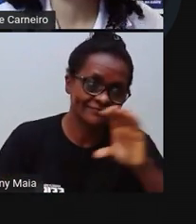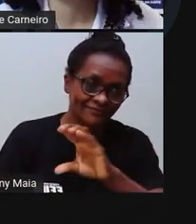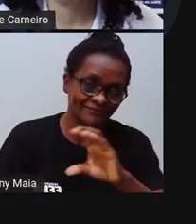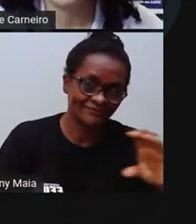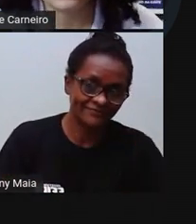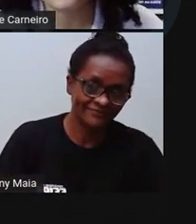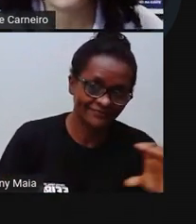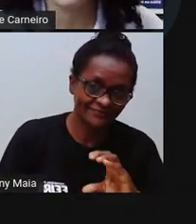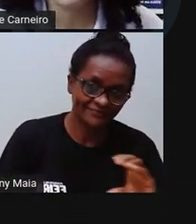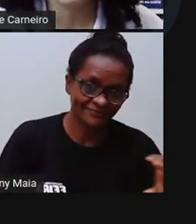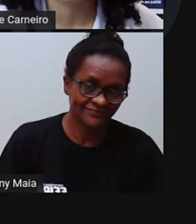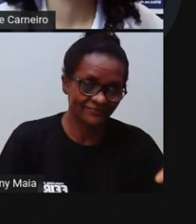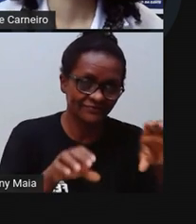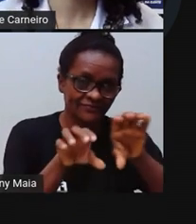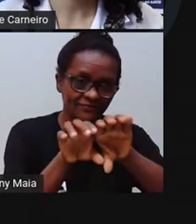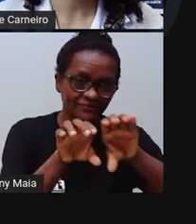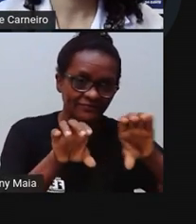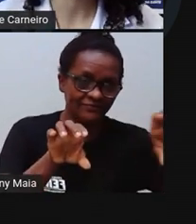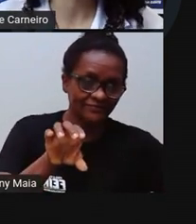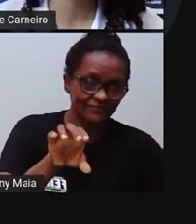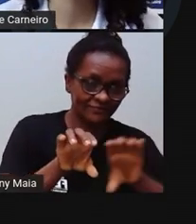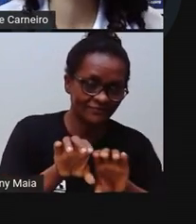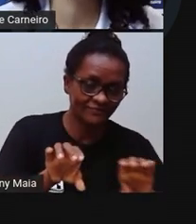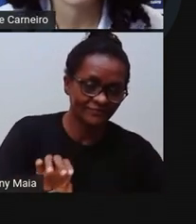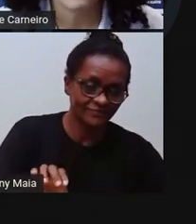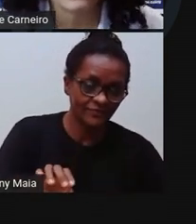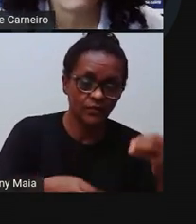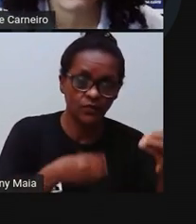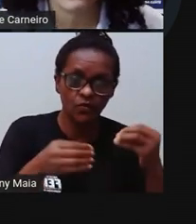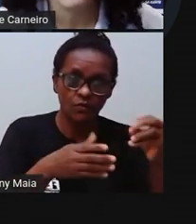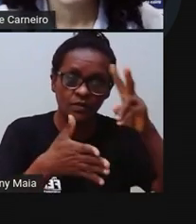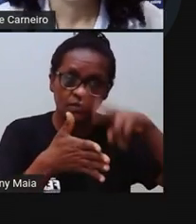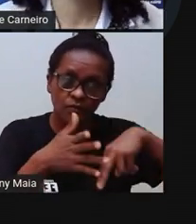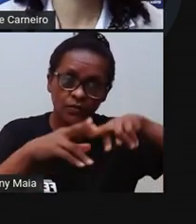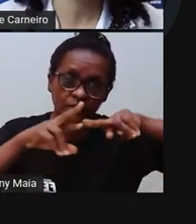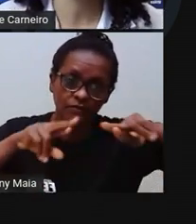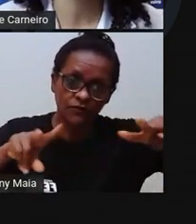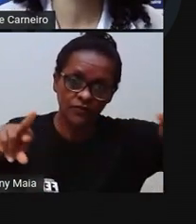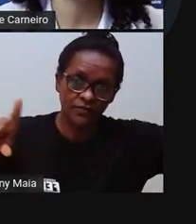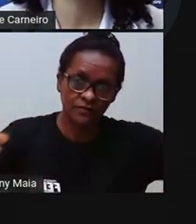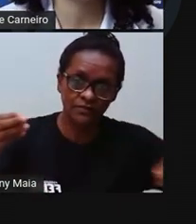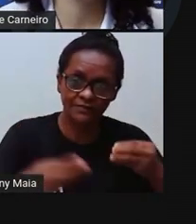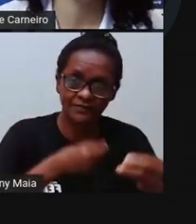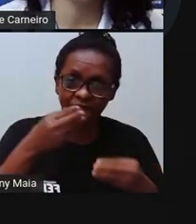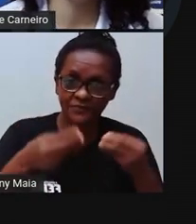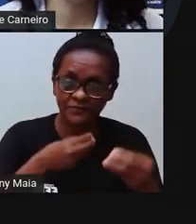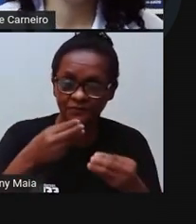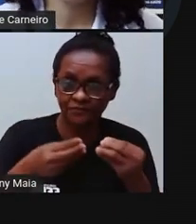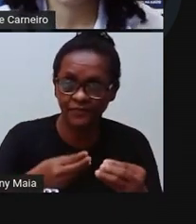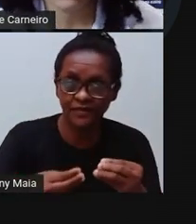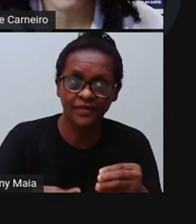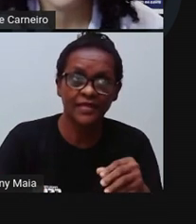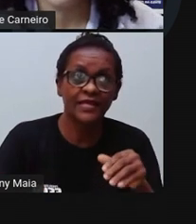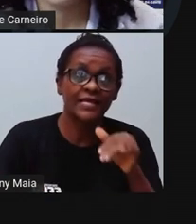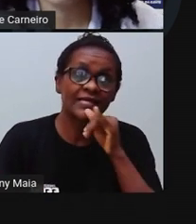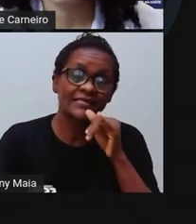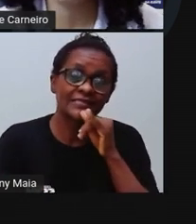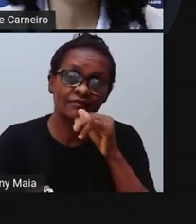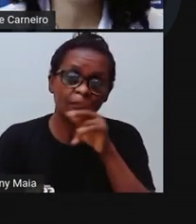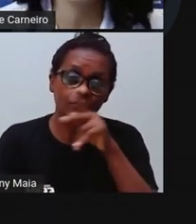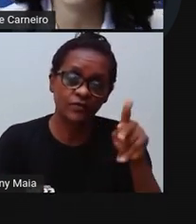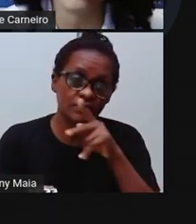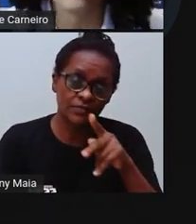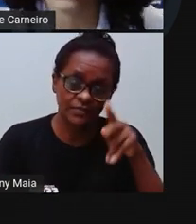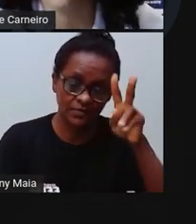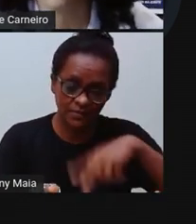dessa leitura, é uma leitura diferente, né? É diferente da Pró ler uma história, né? Um